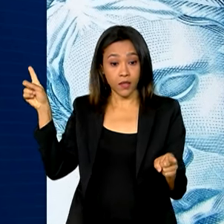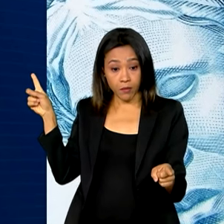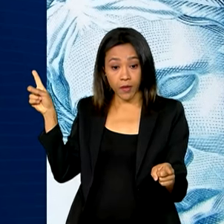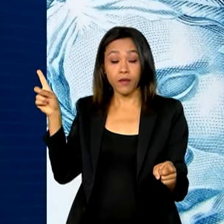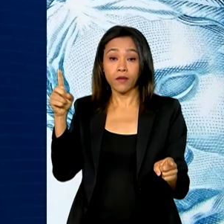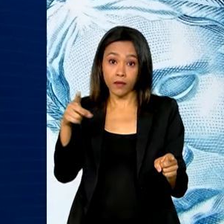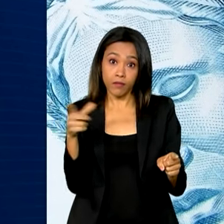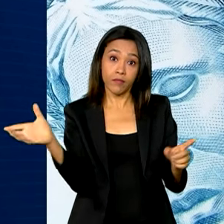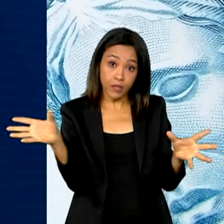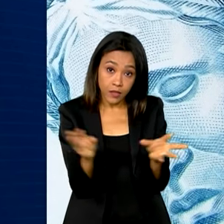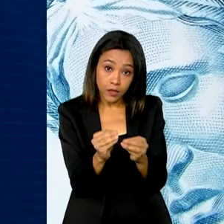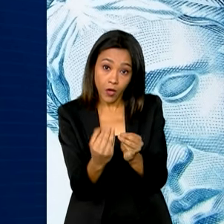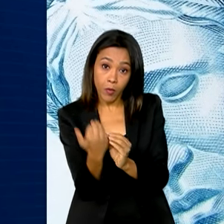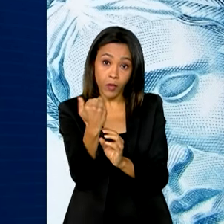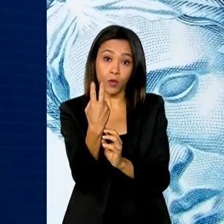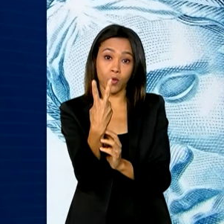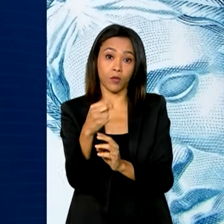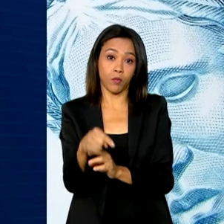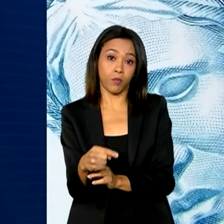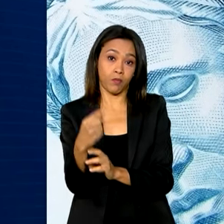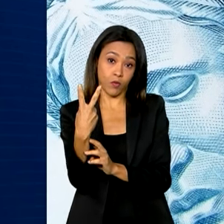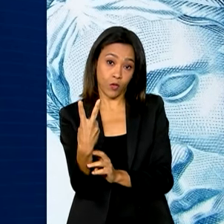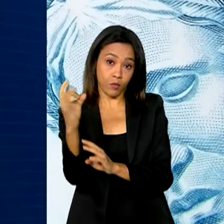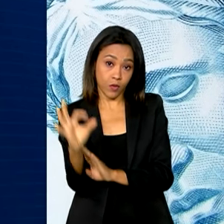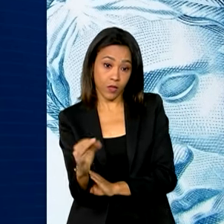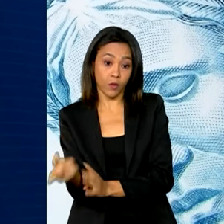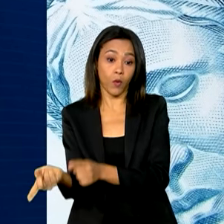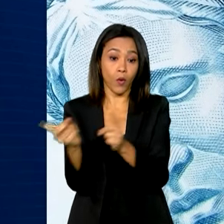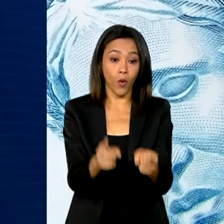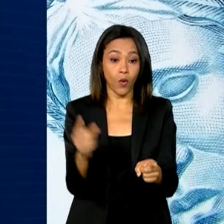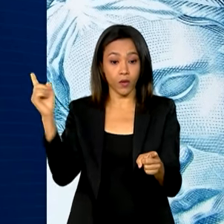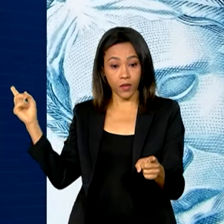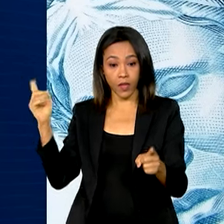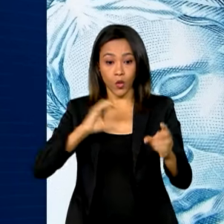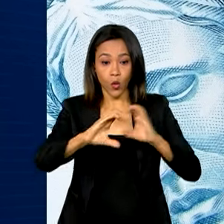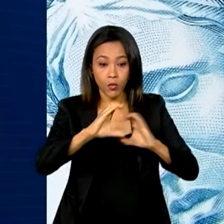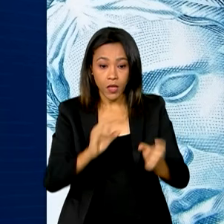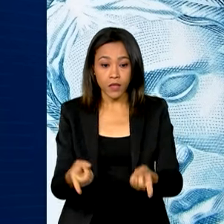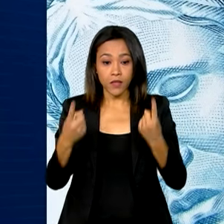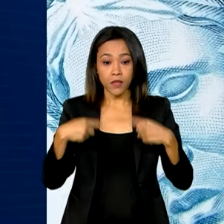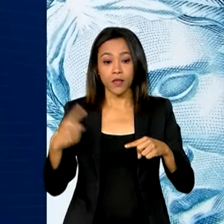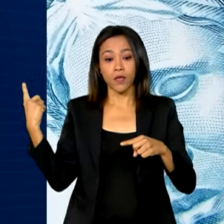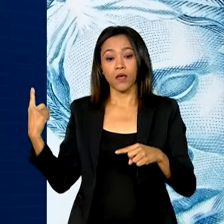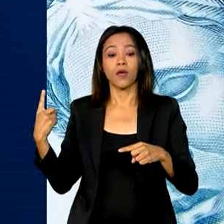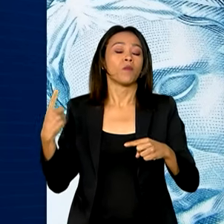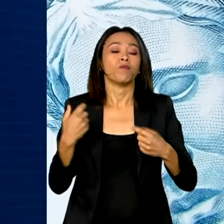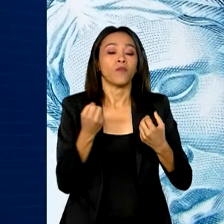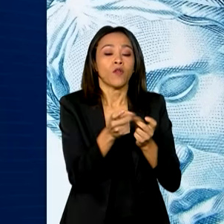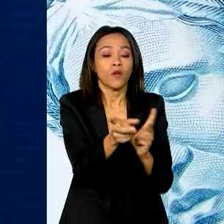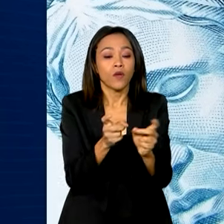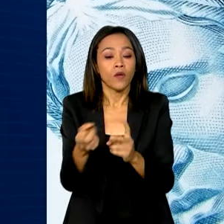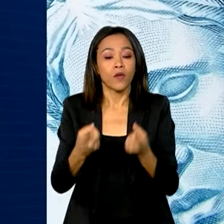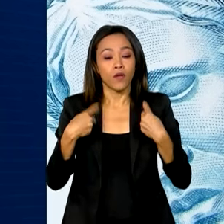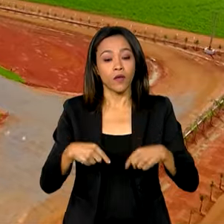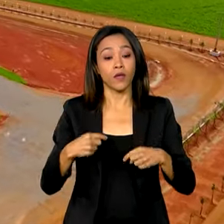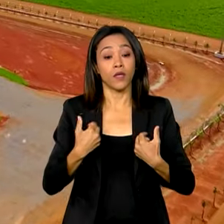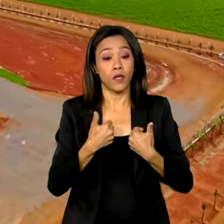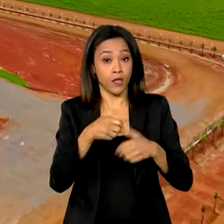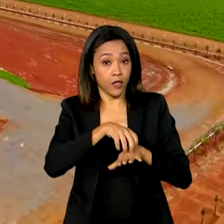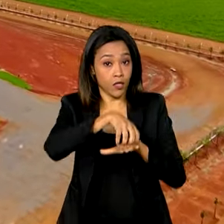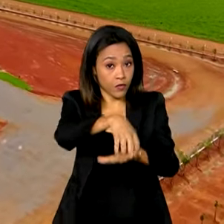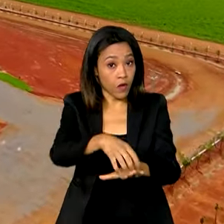2%. As atividades de informação e comunicação, comércio e transporte também tiveram crescimento.